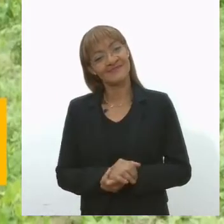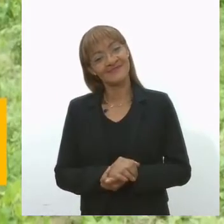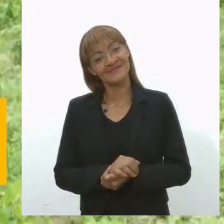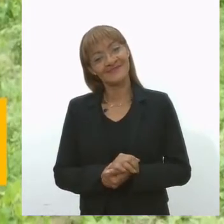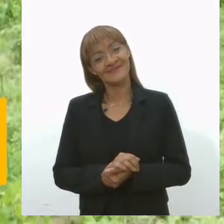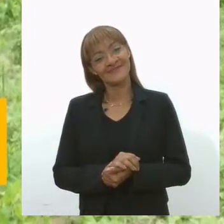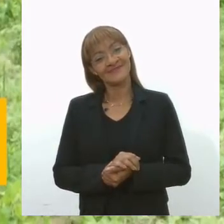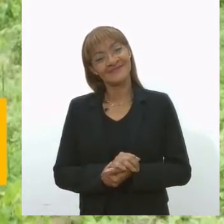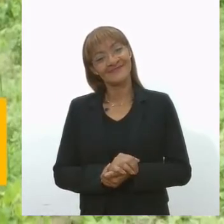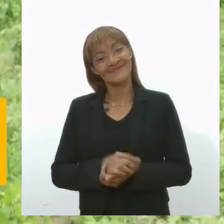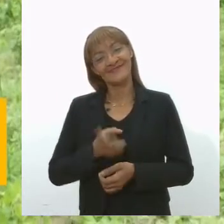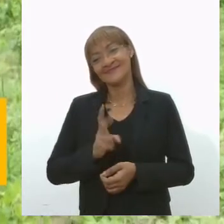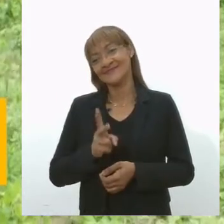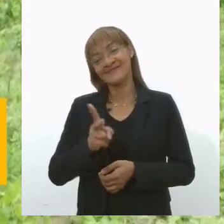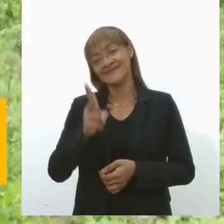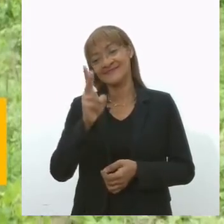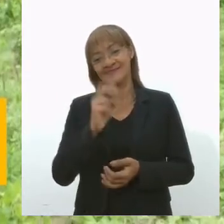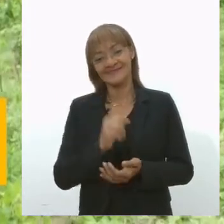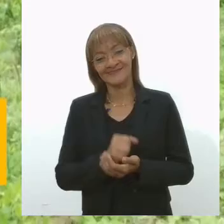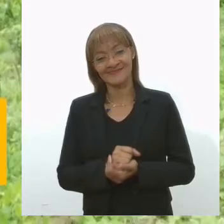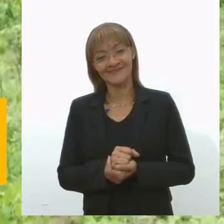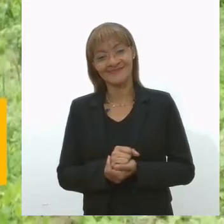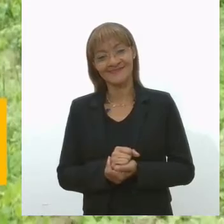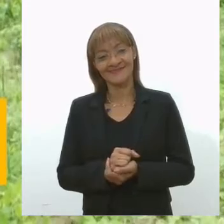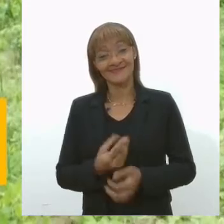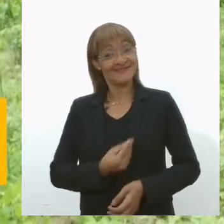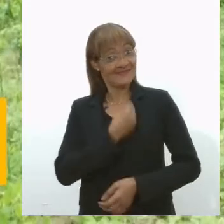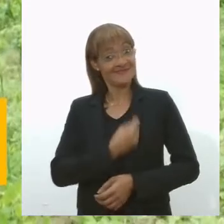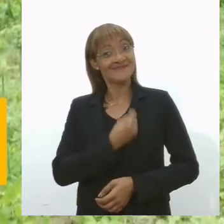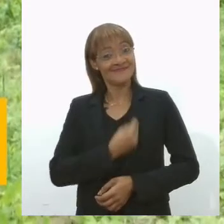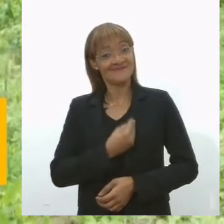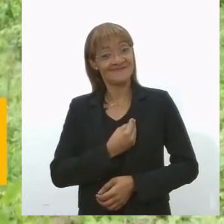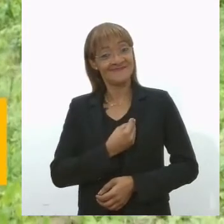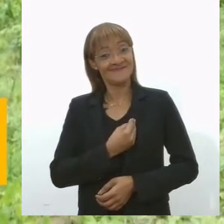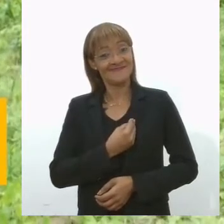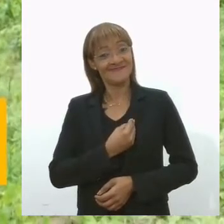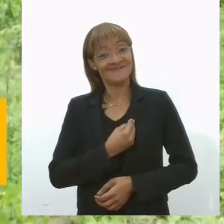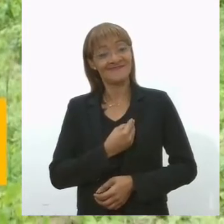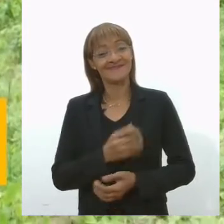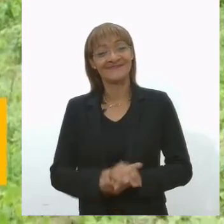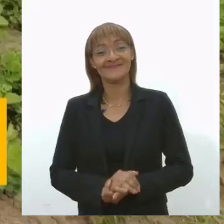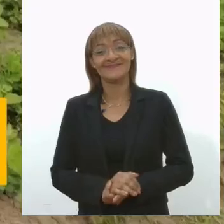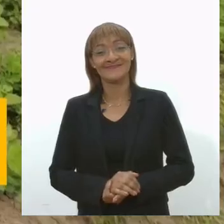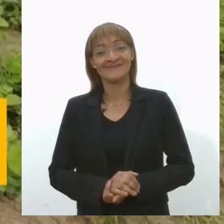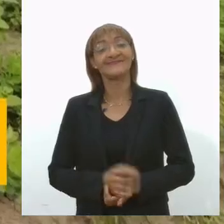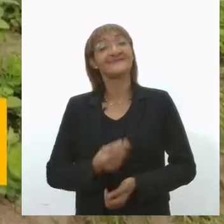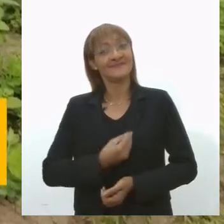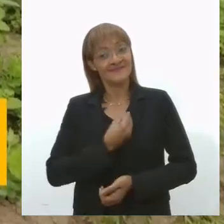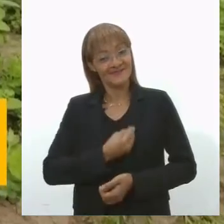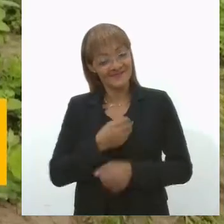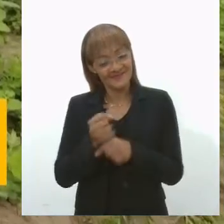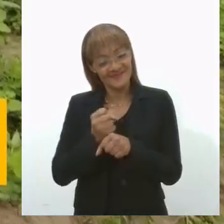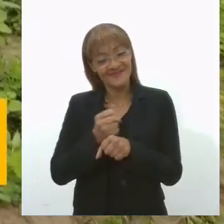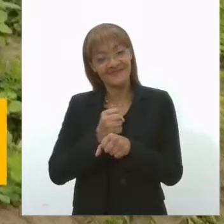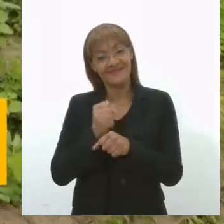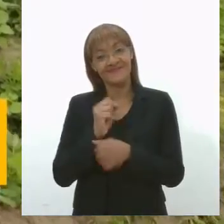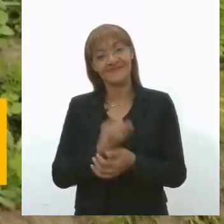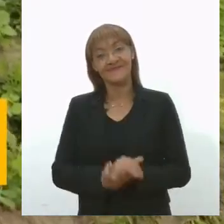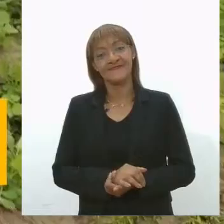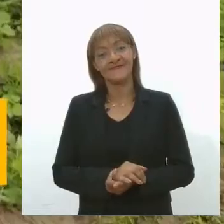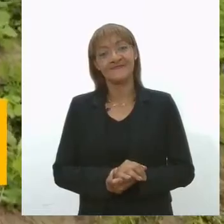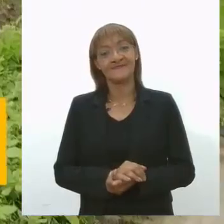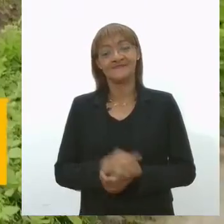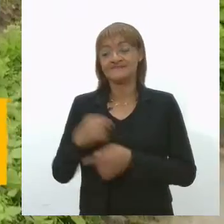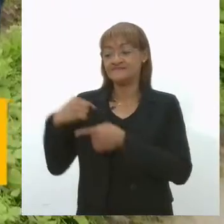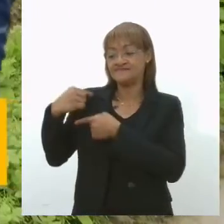vou parar tão cedo não. Vou demorar muito ainda. Eu vou demorar muito. Um ofício passado de pai